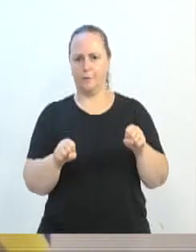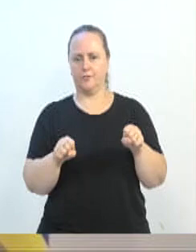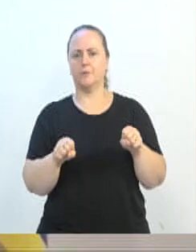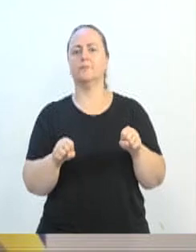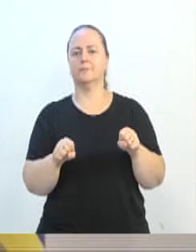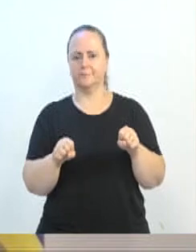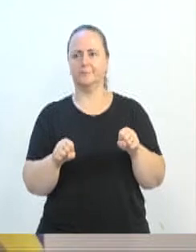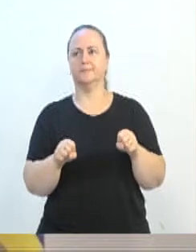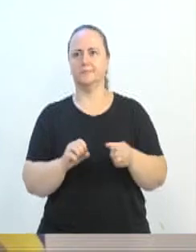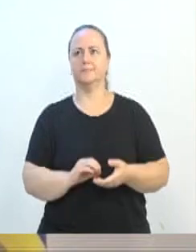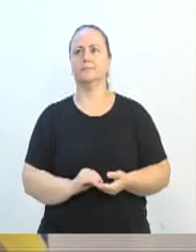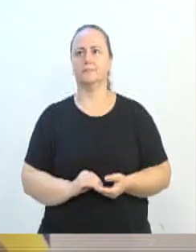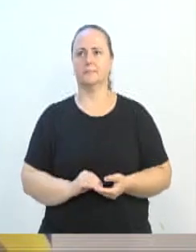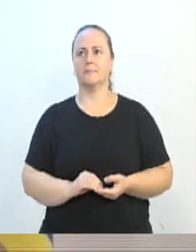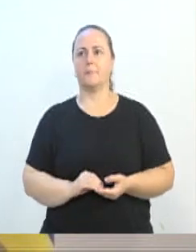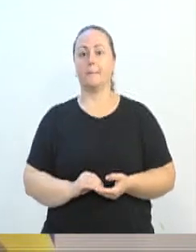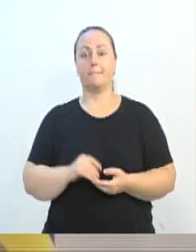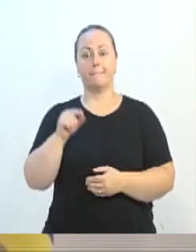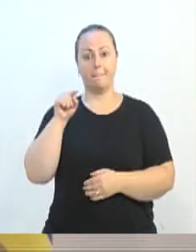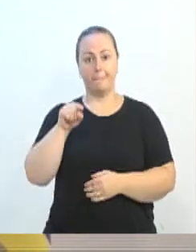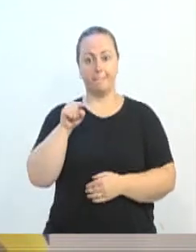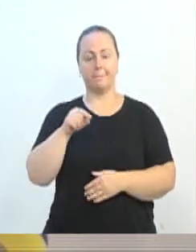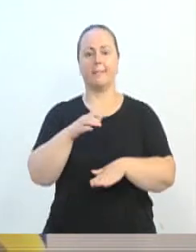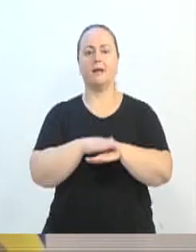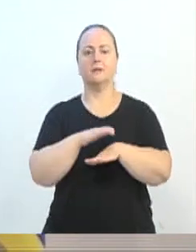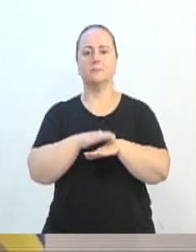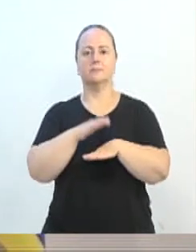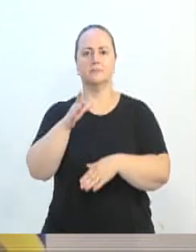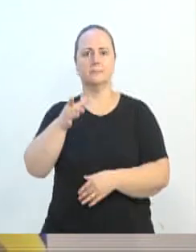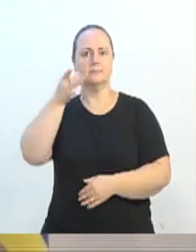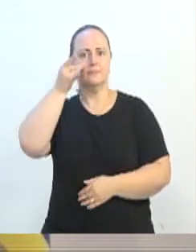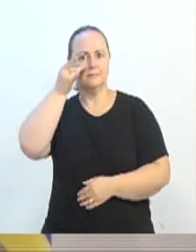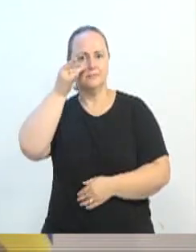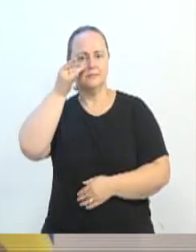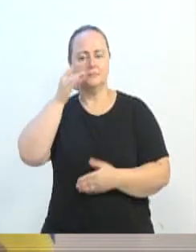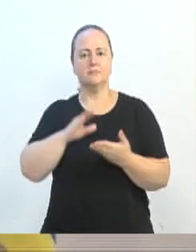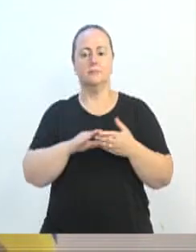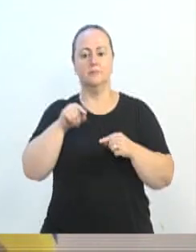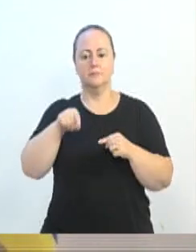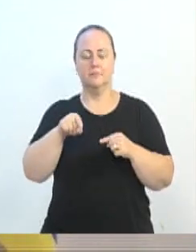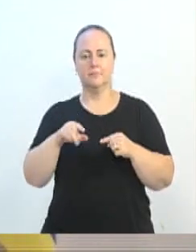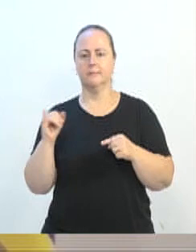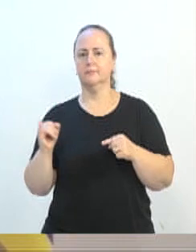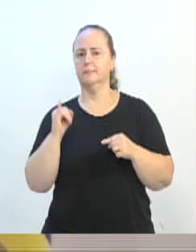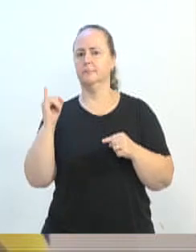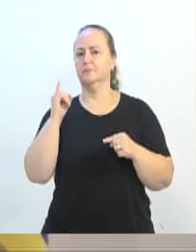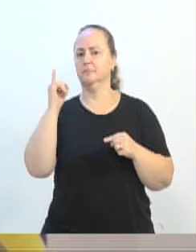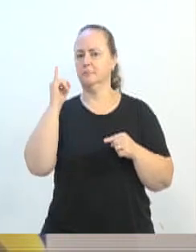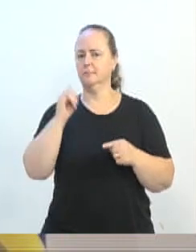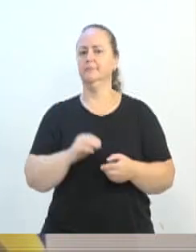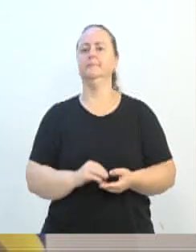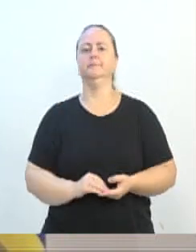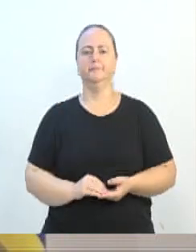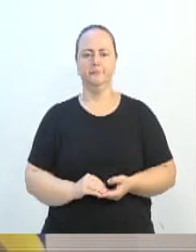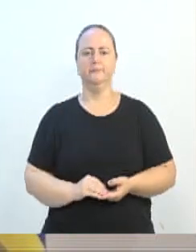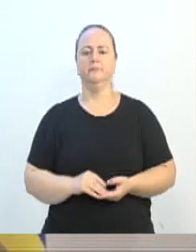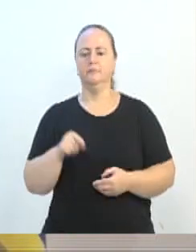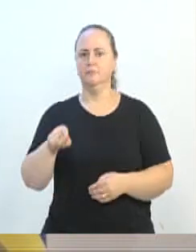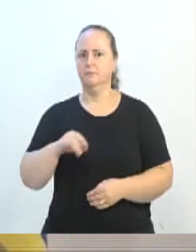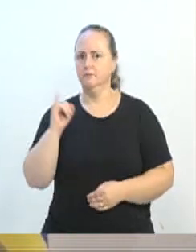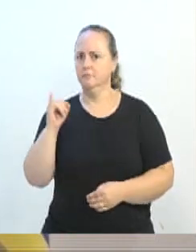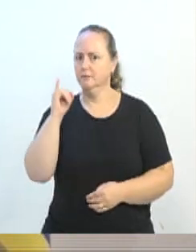rotativo se tornará uma realidade. Esse avanço é fundamental, vereador Silvio Zimmermann, vereador Maurício Gol,